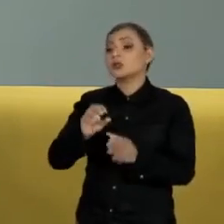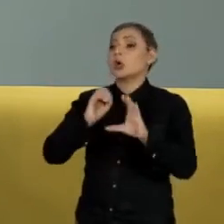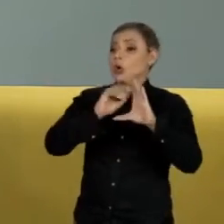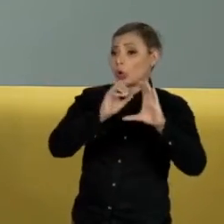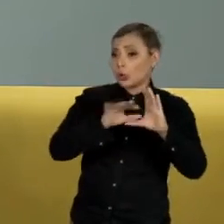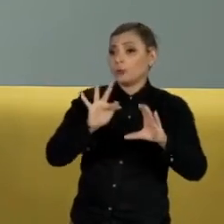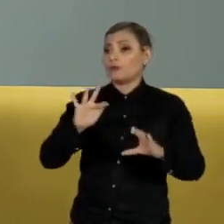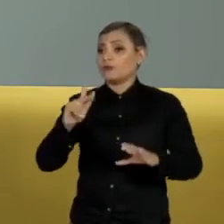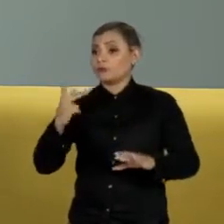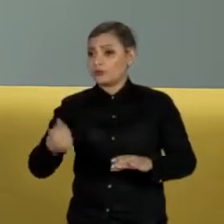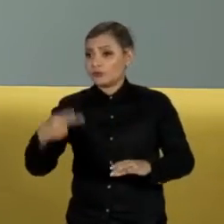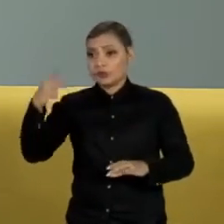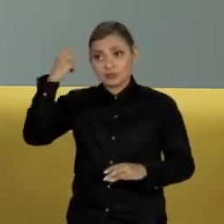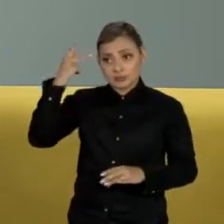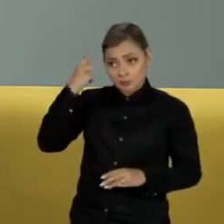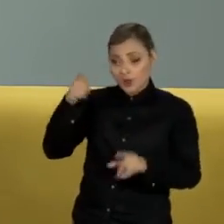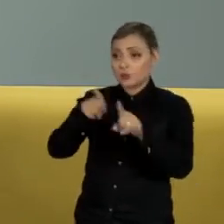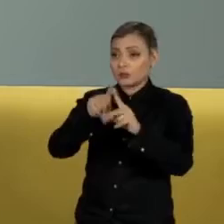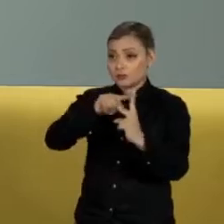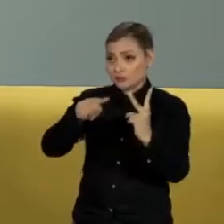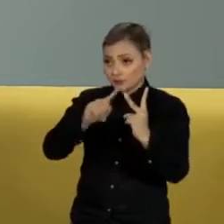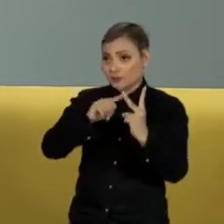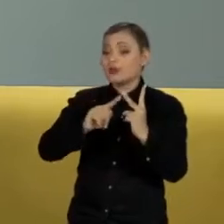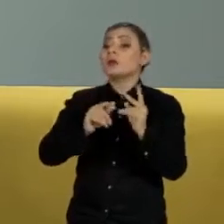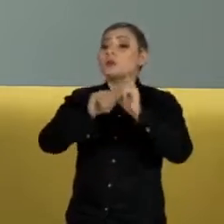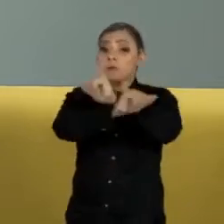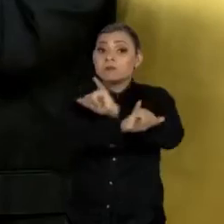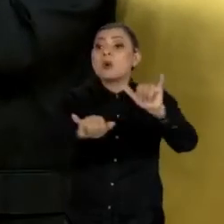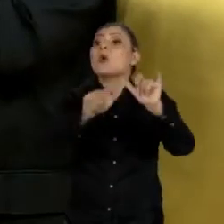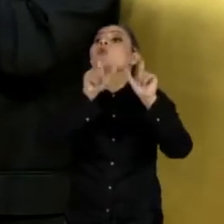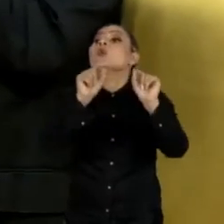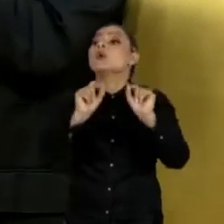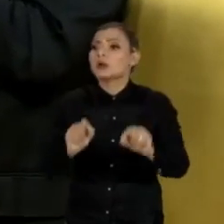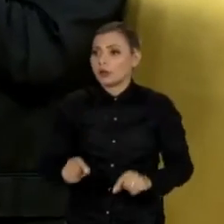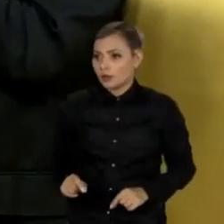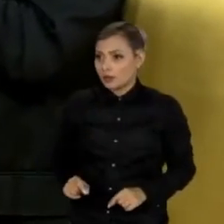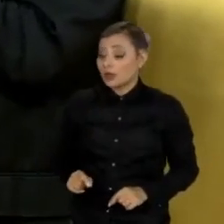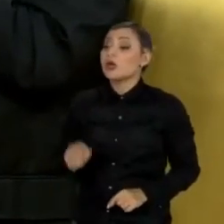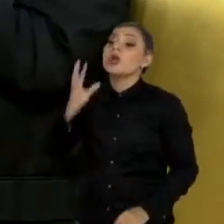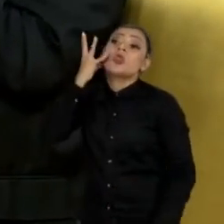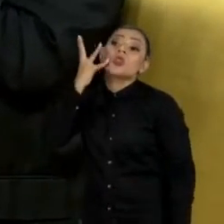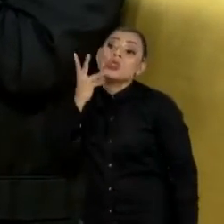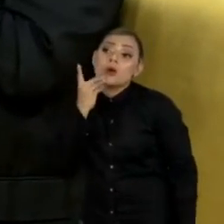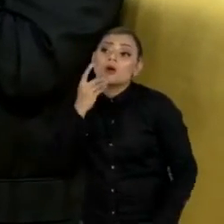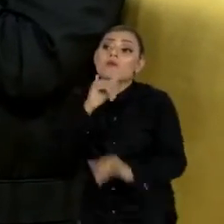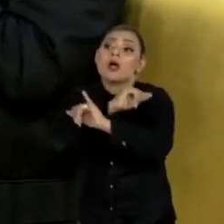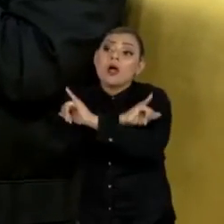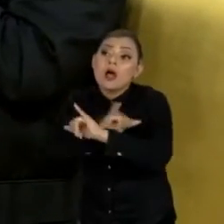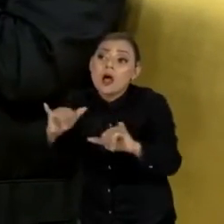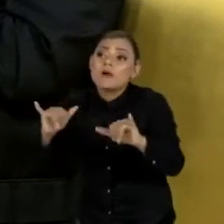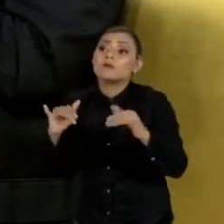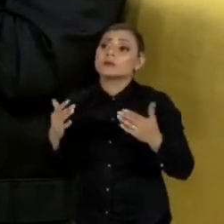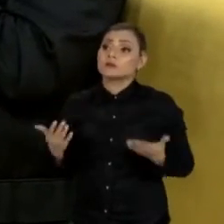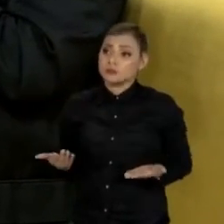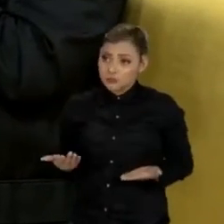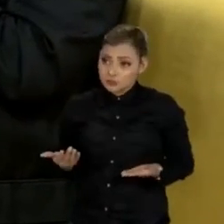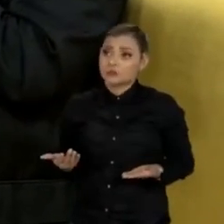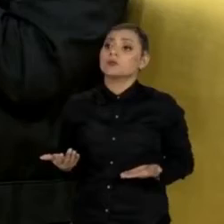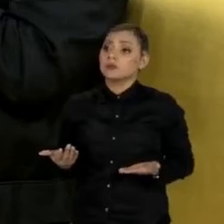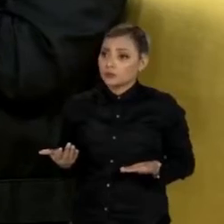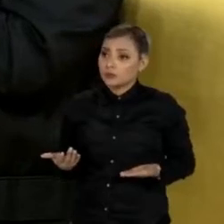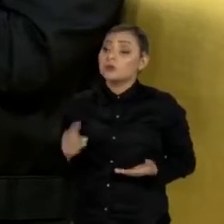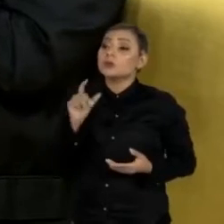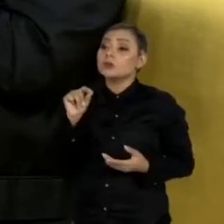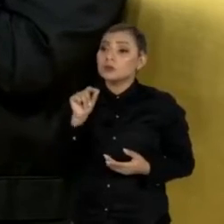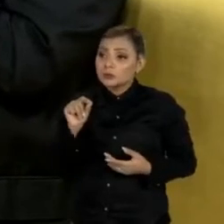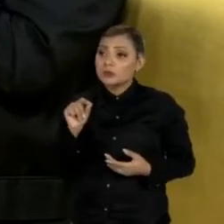São Paulo, o Globo em matéria e a Folha em coluna, que o Toffoli disse aos senadores que estiveram com